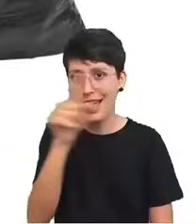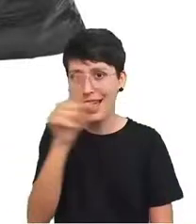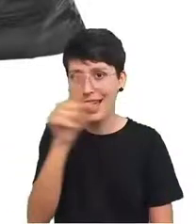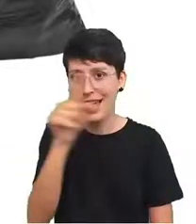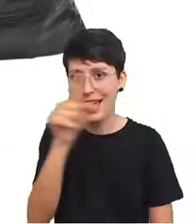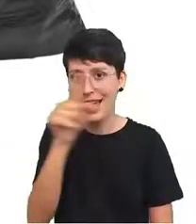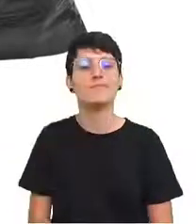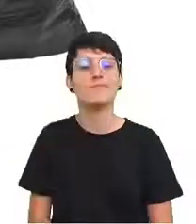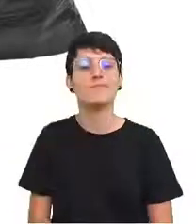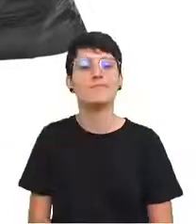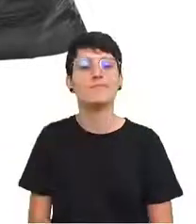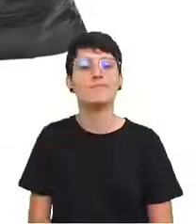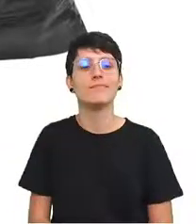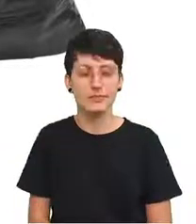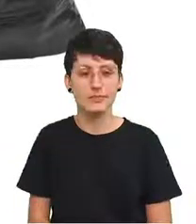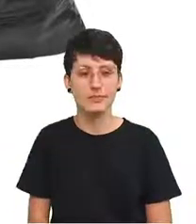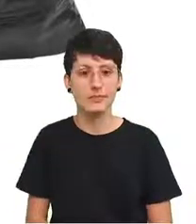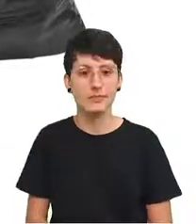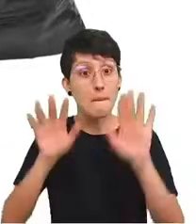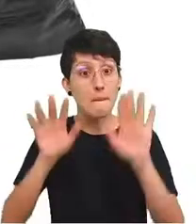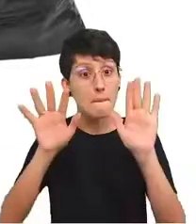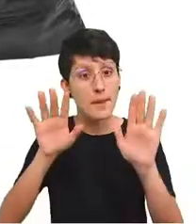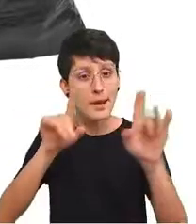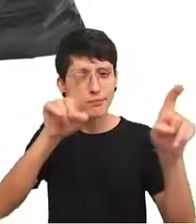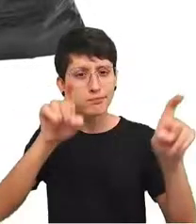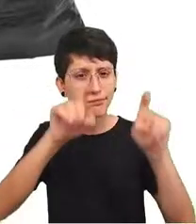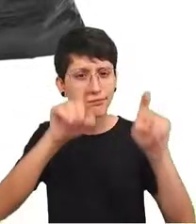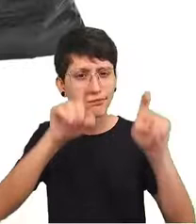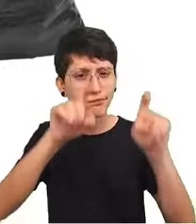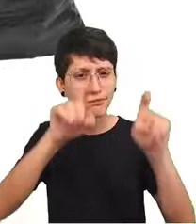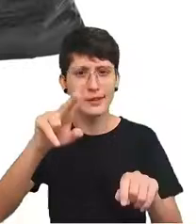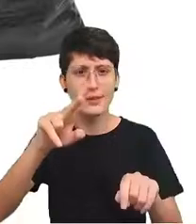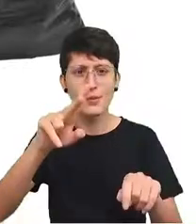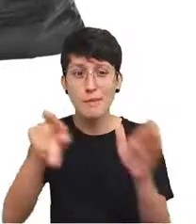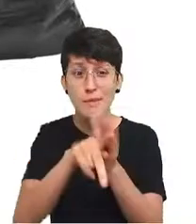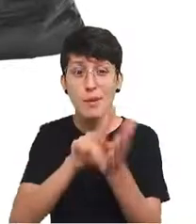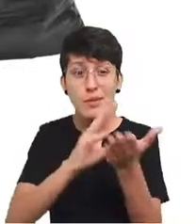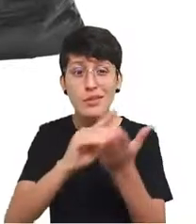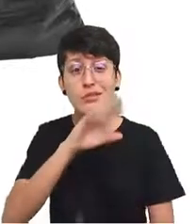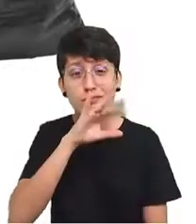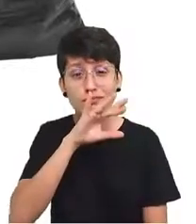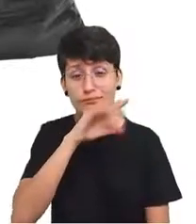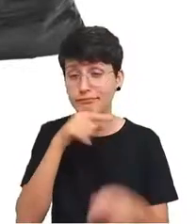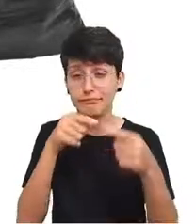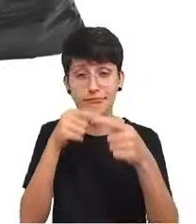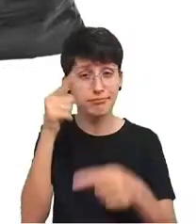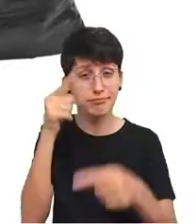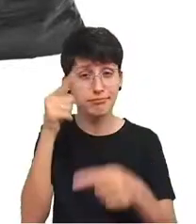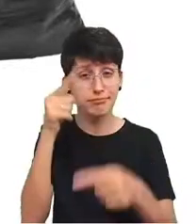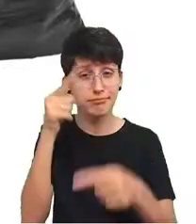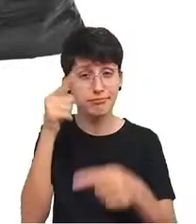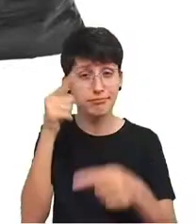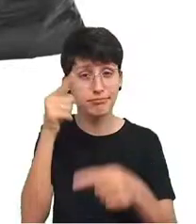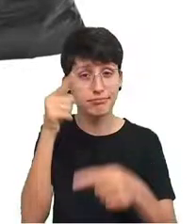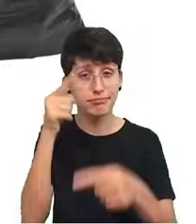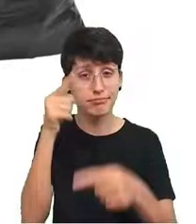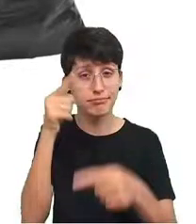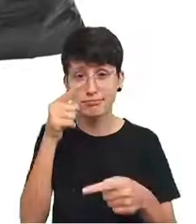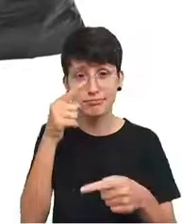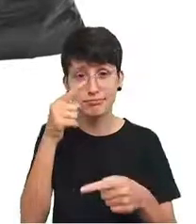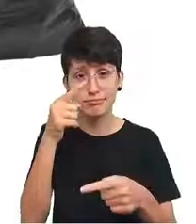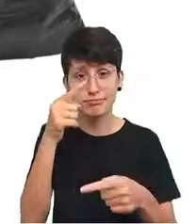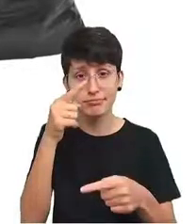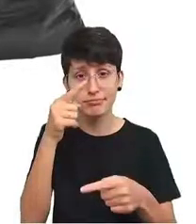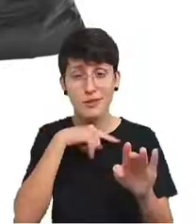Mas machine learning não serve para dados ruins. Se você tiver dados ruins de um algoritmo, o modelo também vai ser ruim. Então, comecem